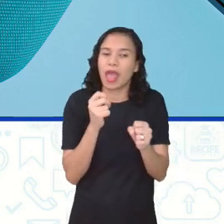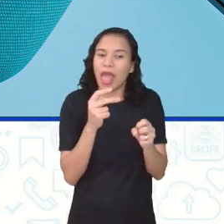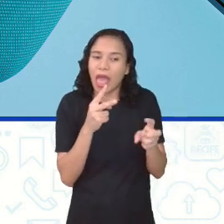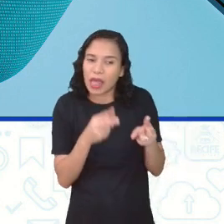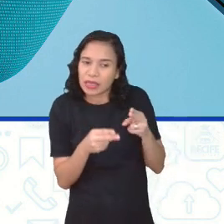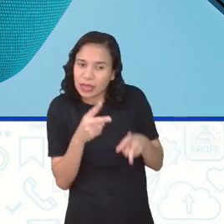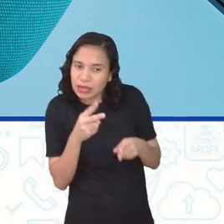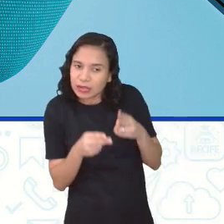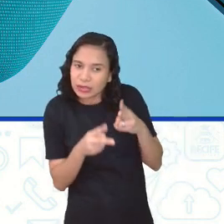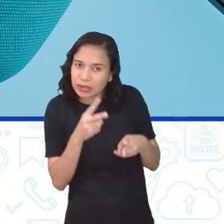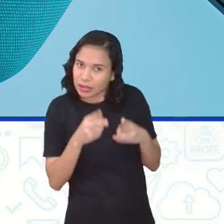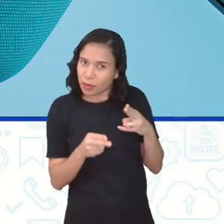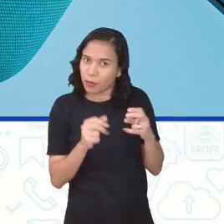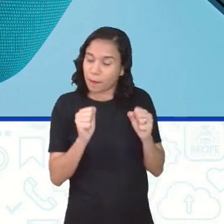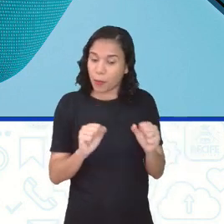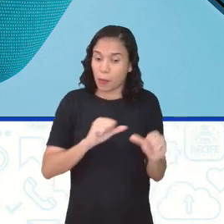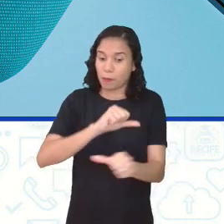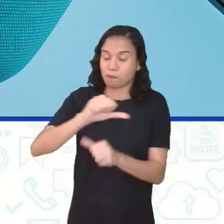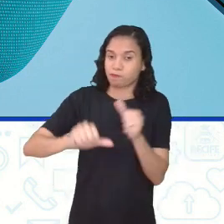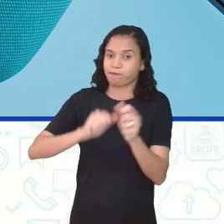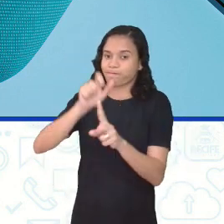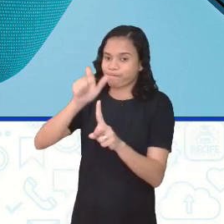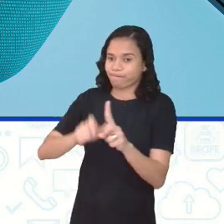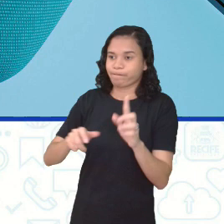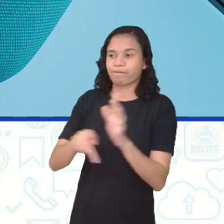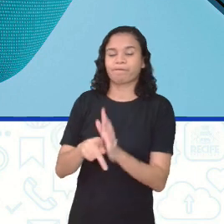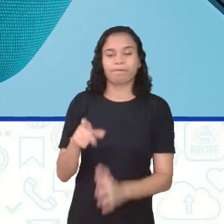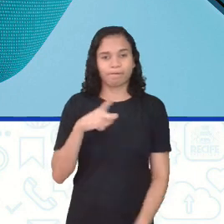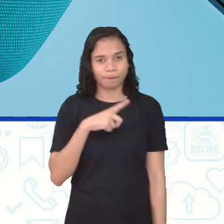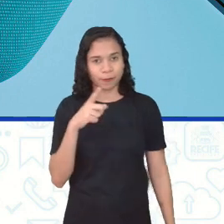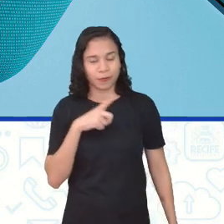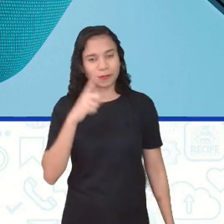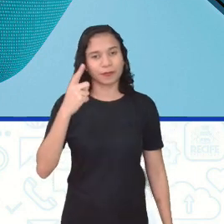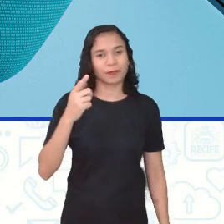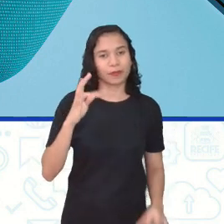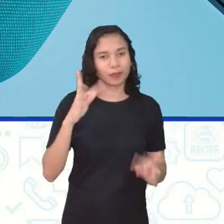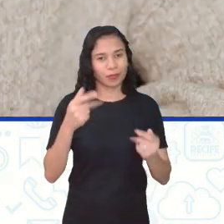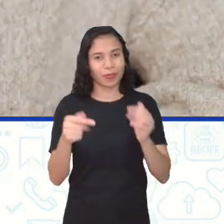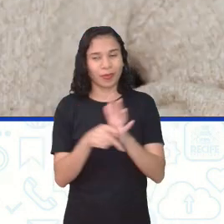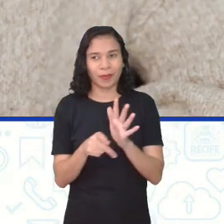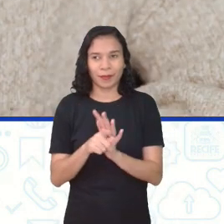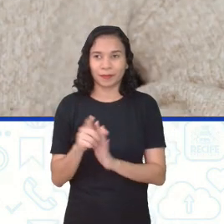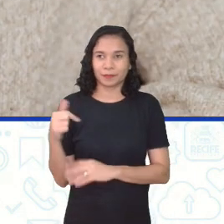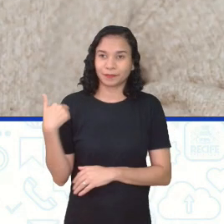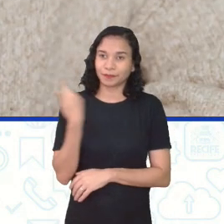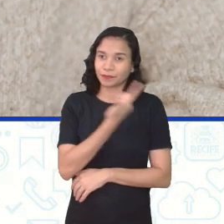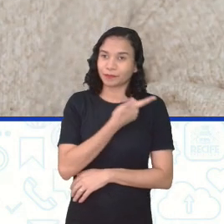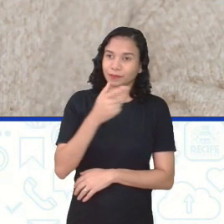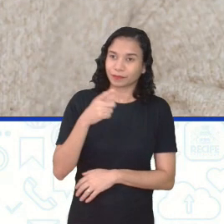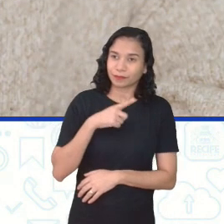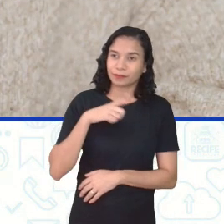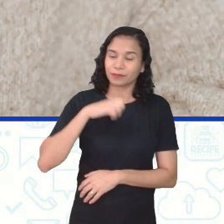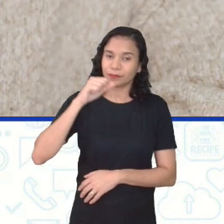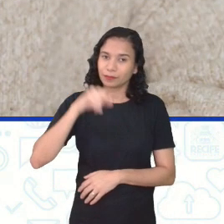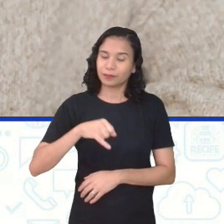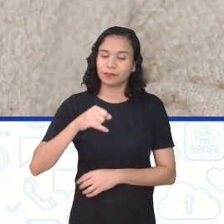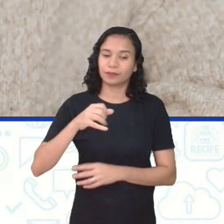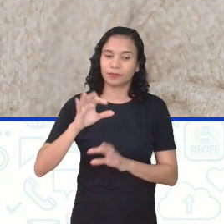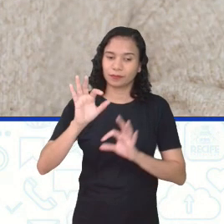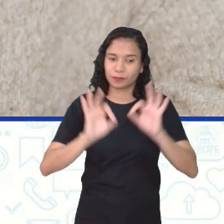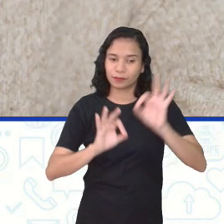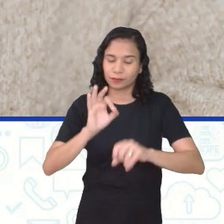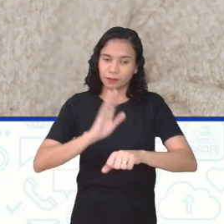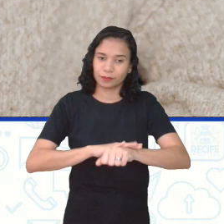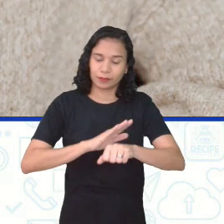que pode mudar muito o discurso. Bastante. Tudo que é gravado, Pois é. E como a gente tem essa defasagem